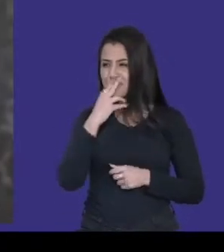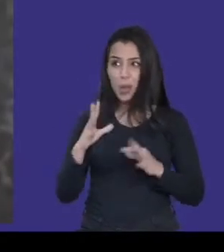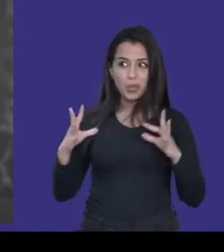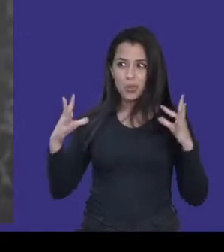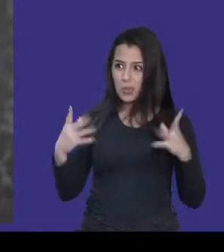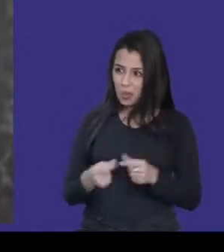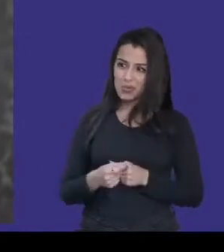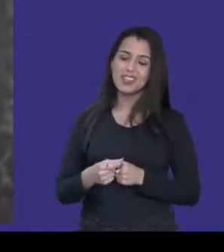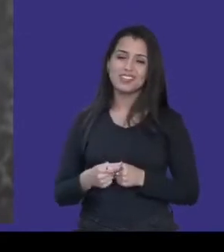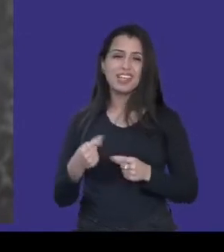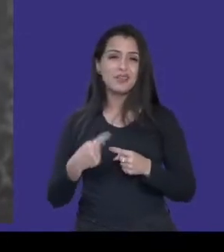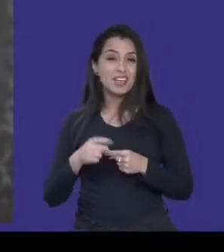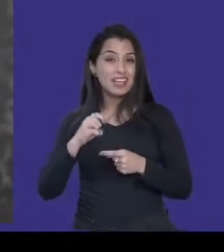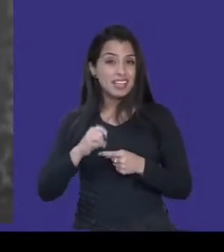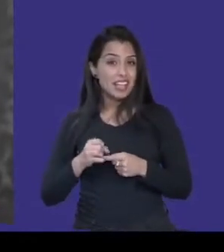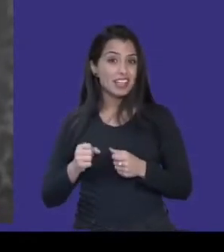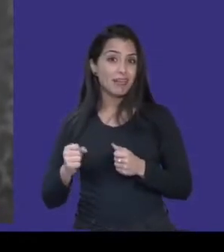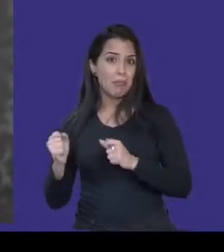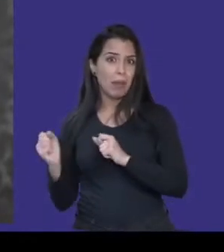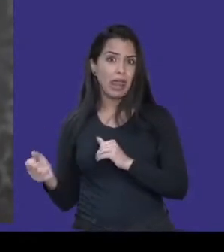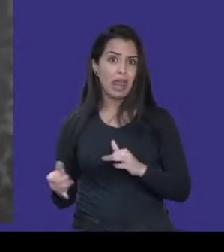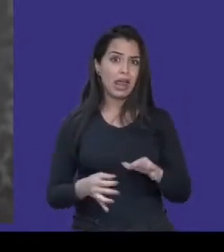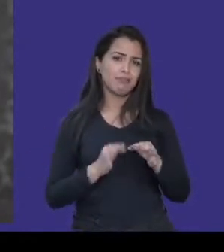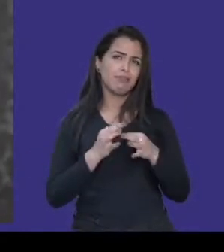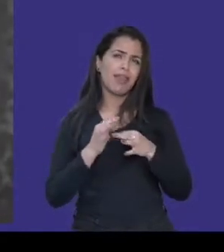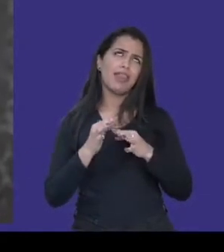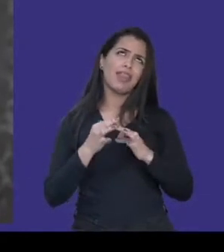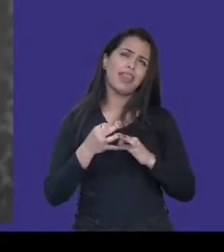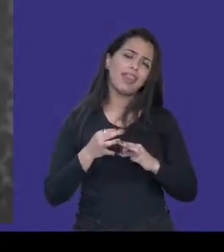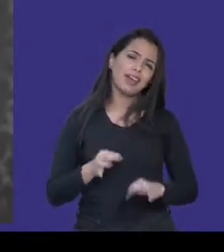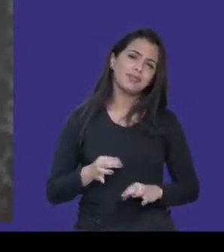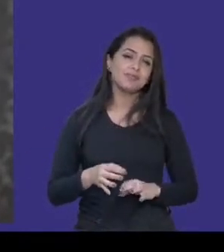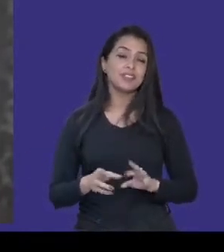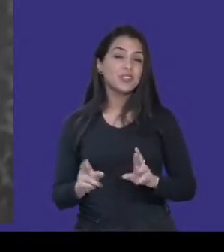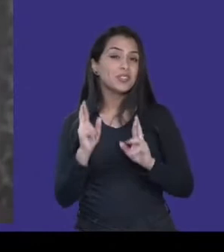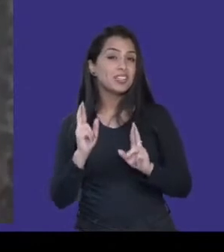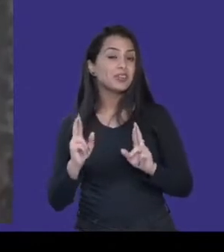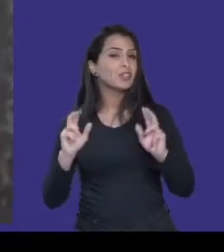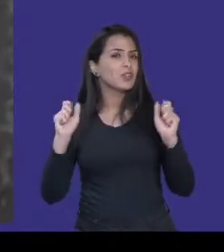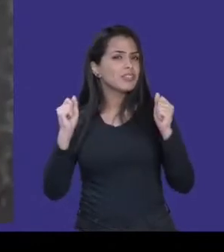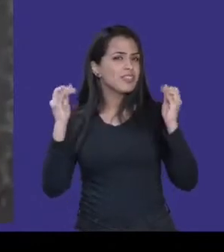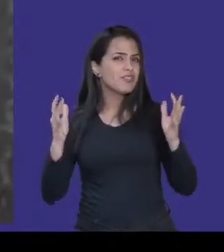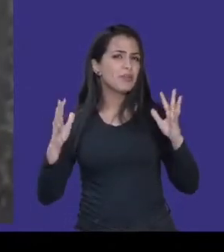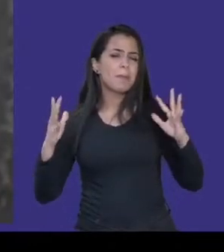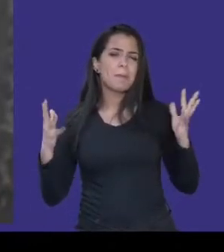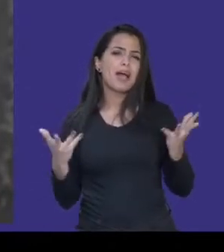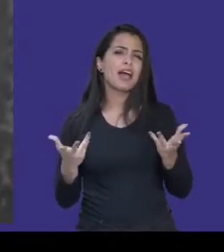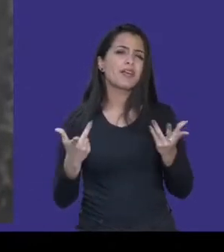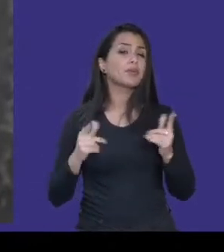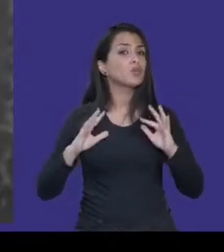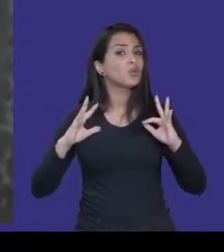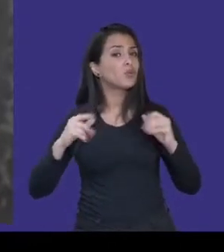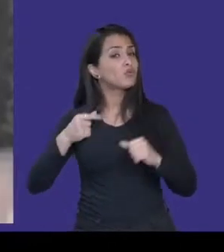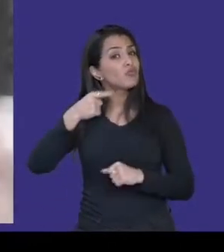a gente tinha para falar aqui hoje. Eu espero que esse evento maravilhoso e todos os painéis que aconteceram ontem e